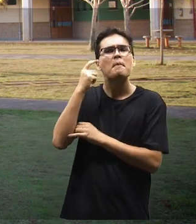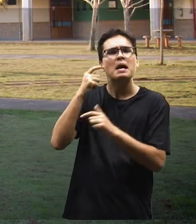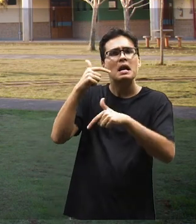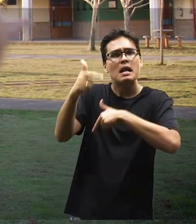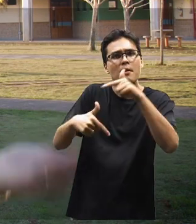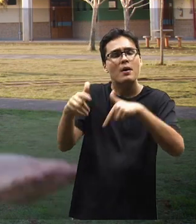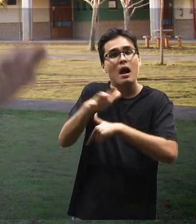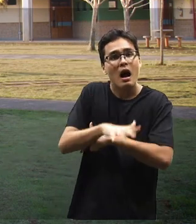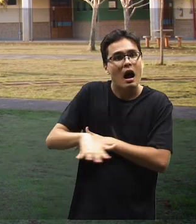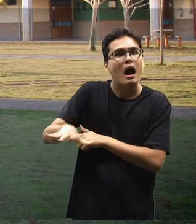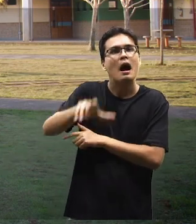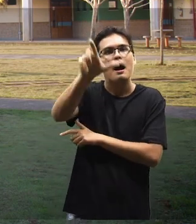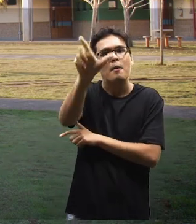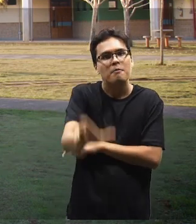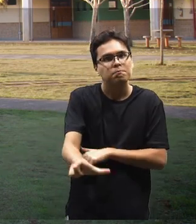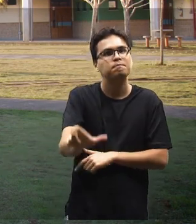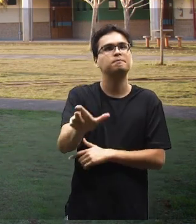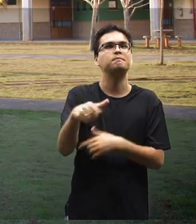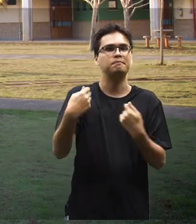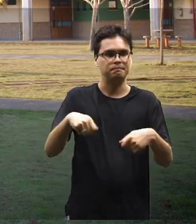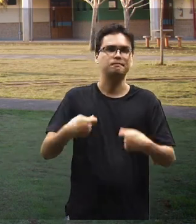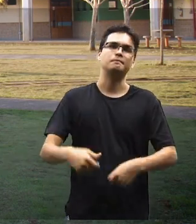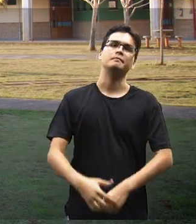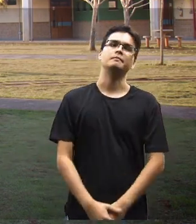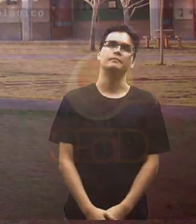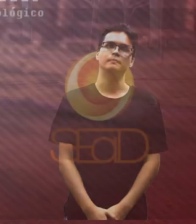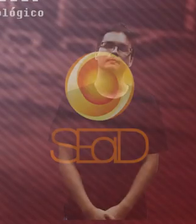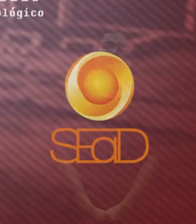pensa em trabalhar com seres humanos?